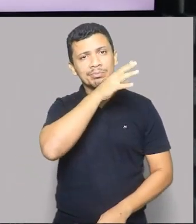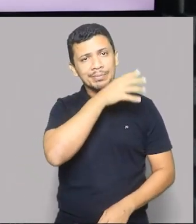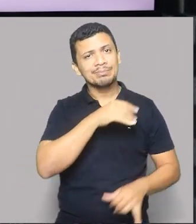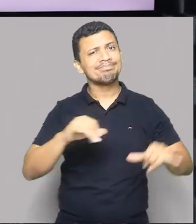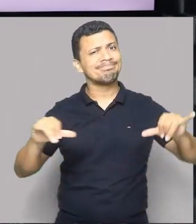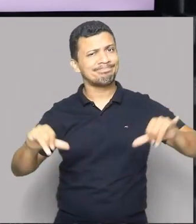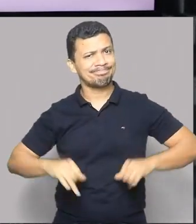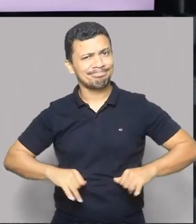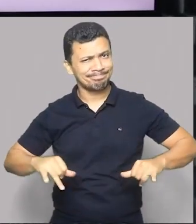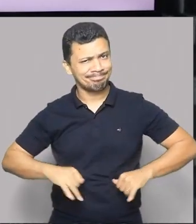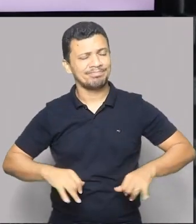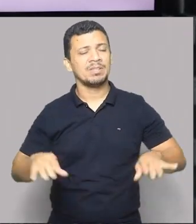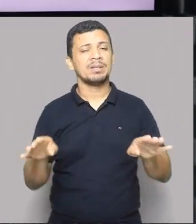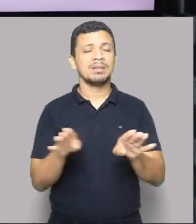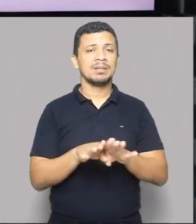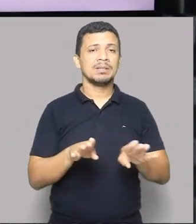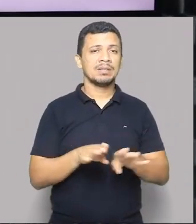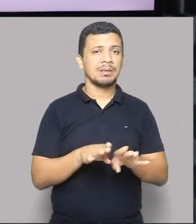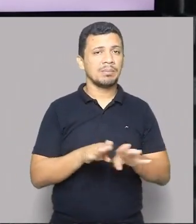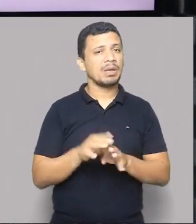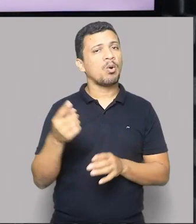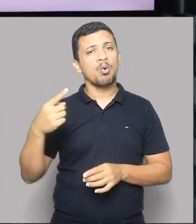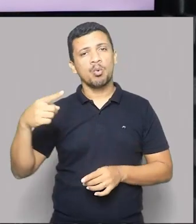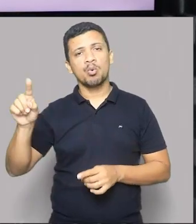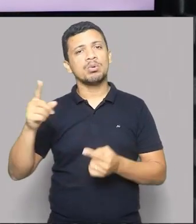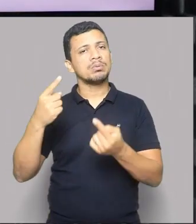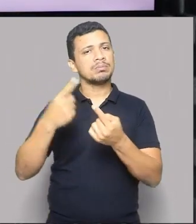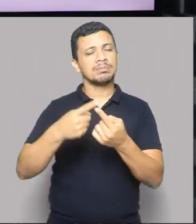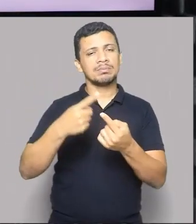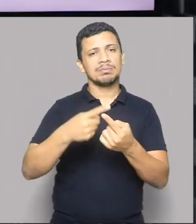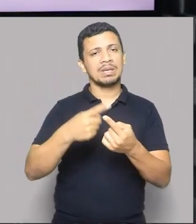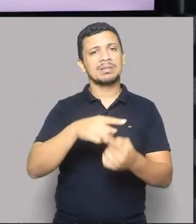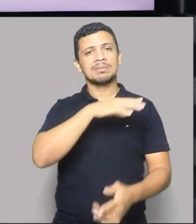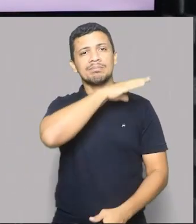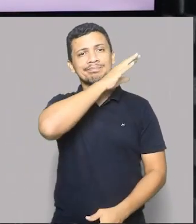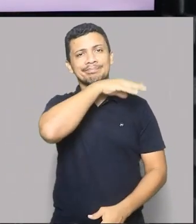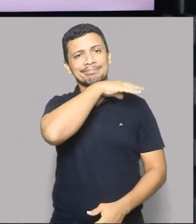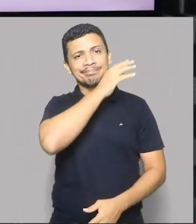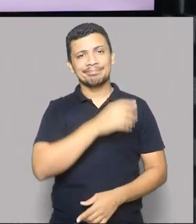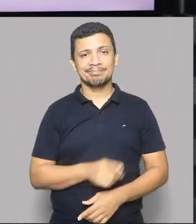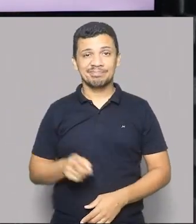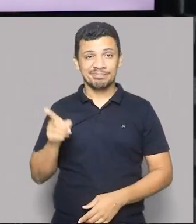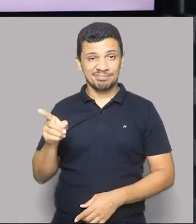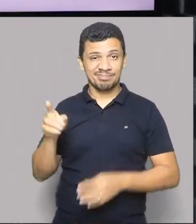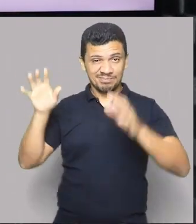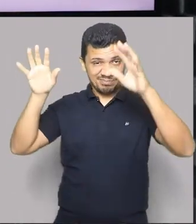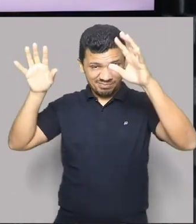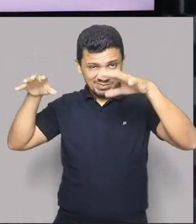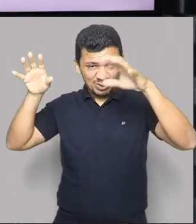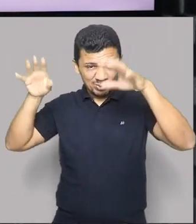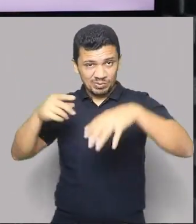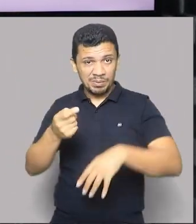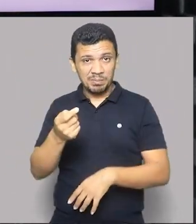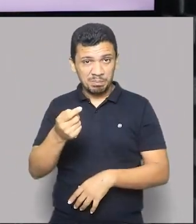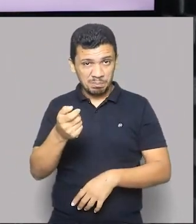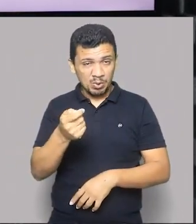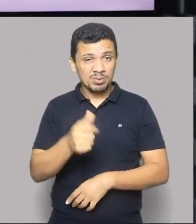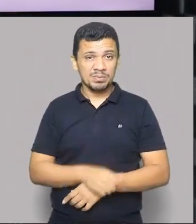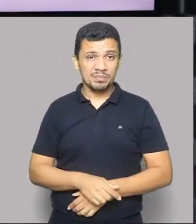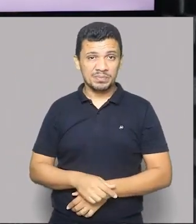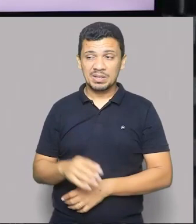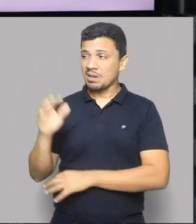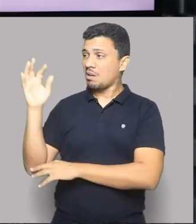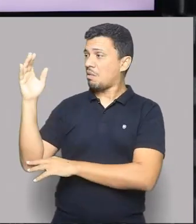só os botos, mas também outras espécies. E aí, como não chove bastante, a vegetação, ela fica